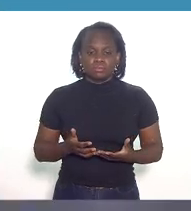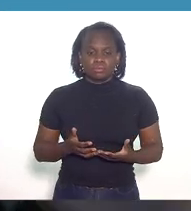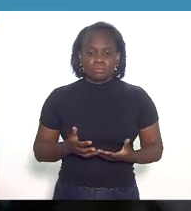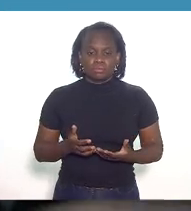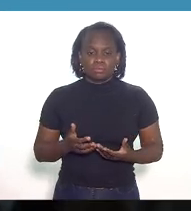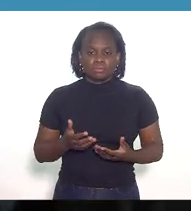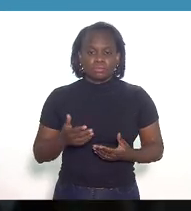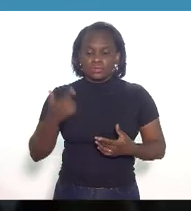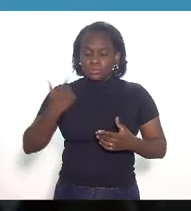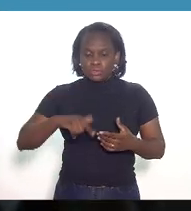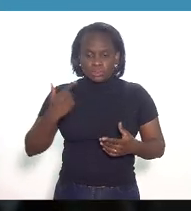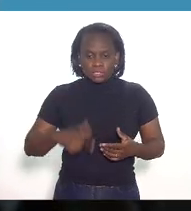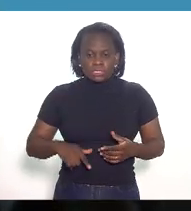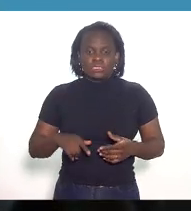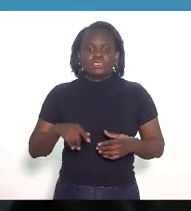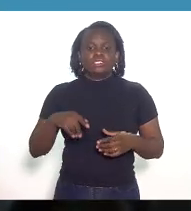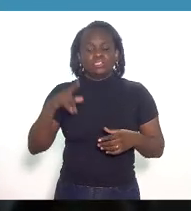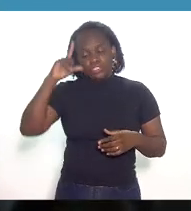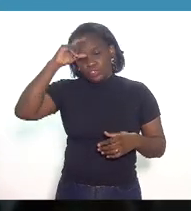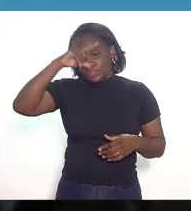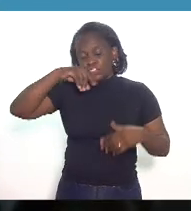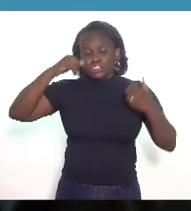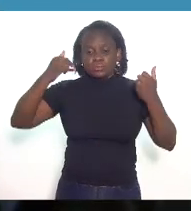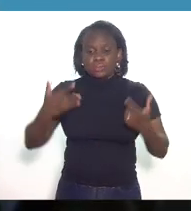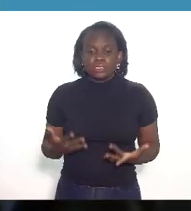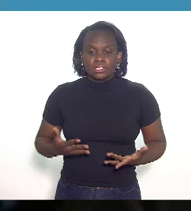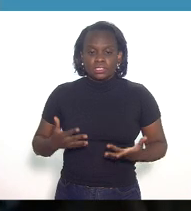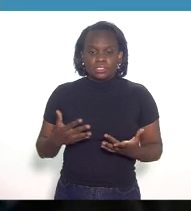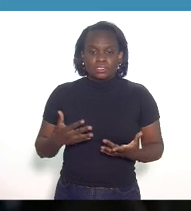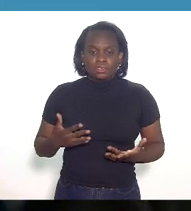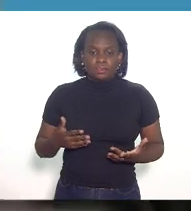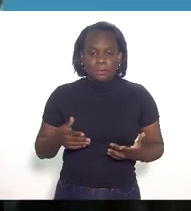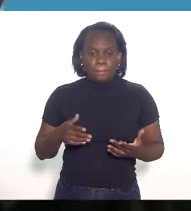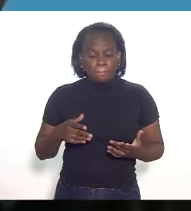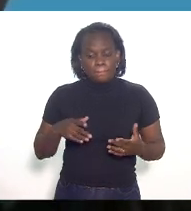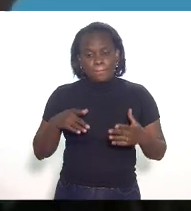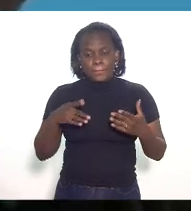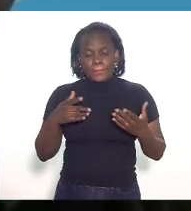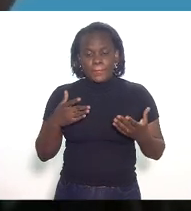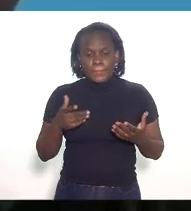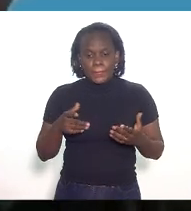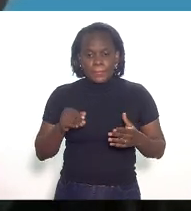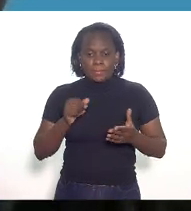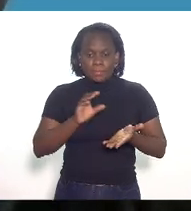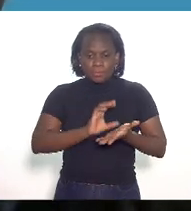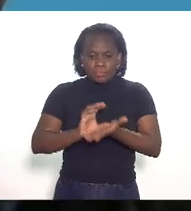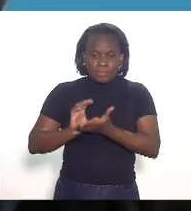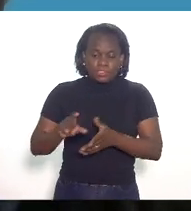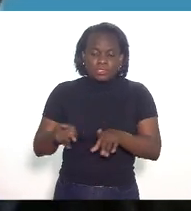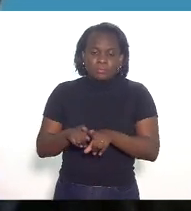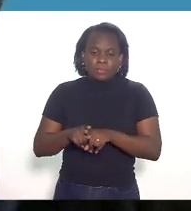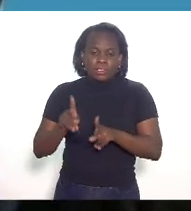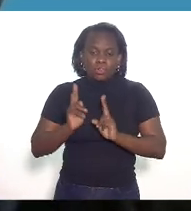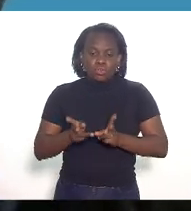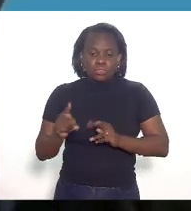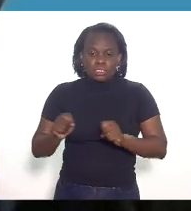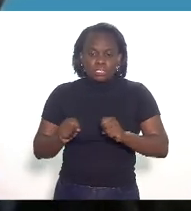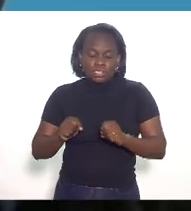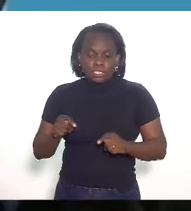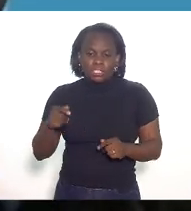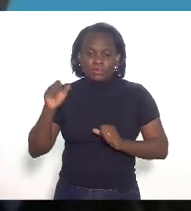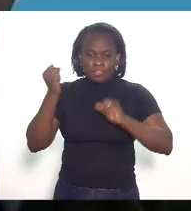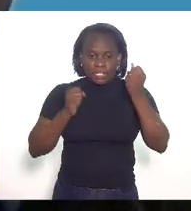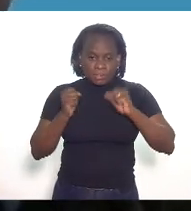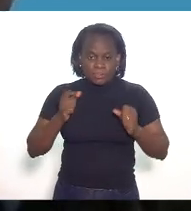não ocorrendo isso fica difícil até justificar tanto os investimentos como a manutenção de térmicas